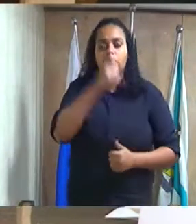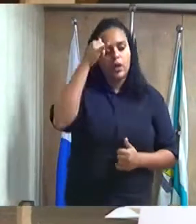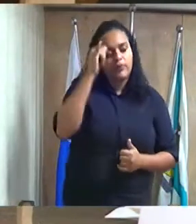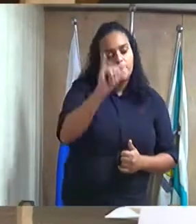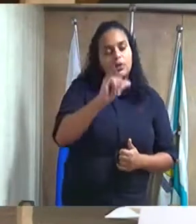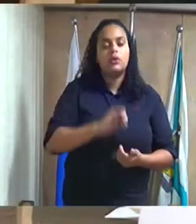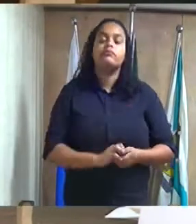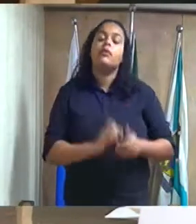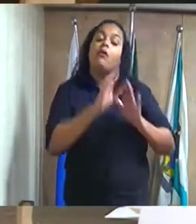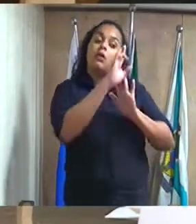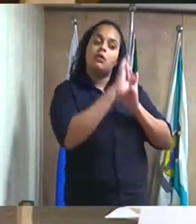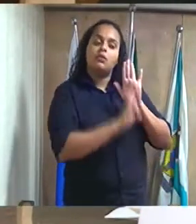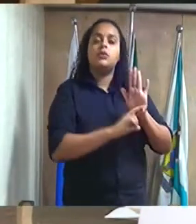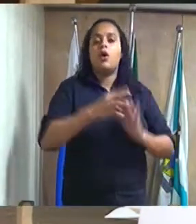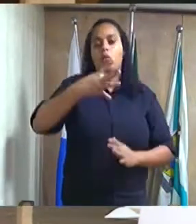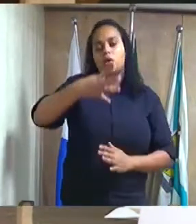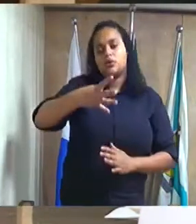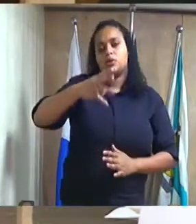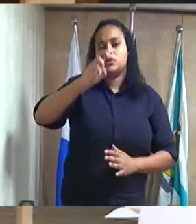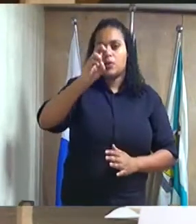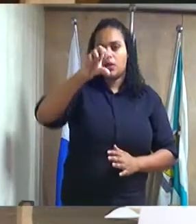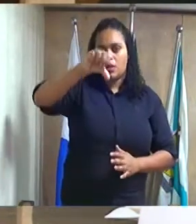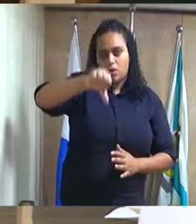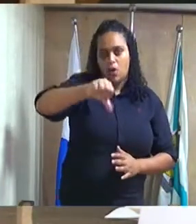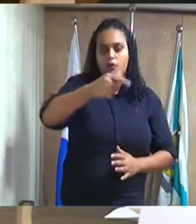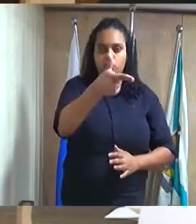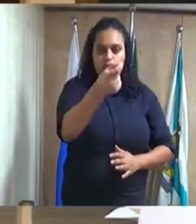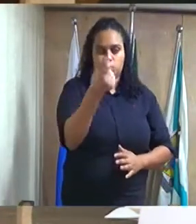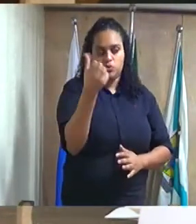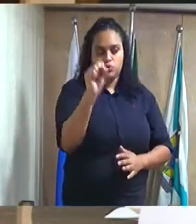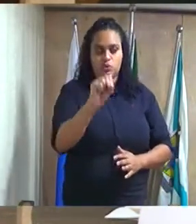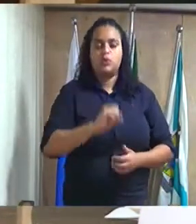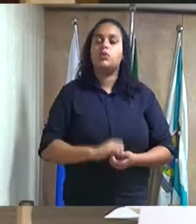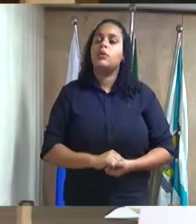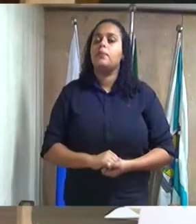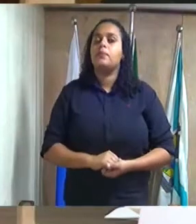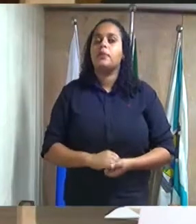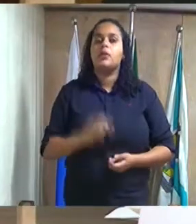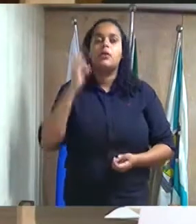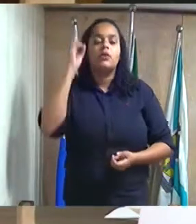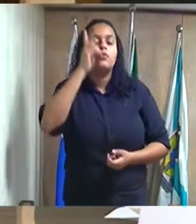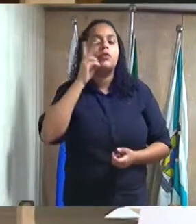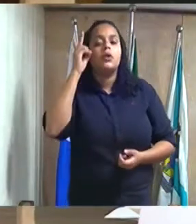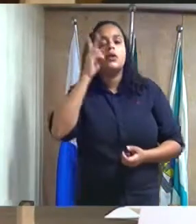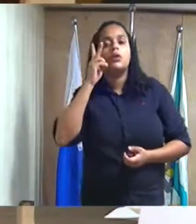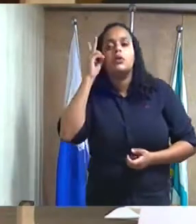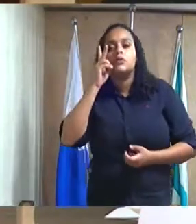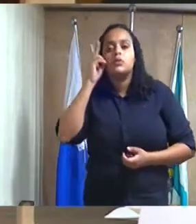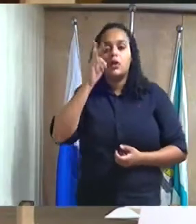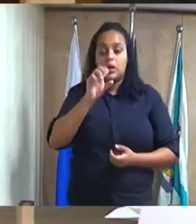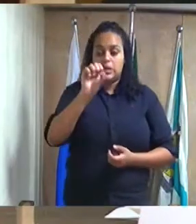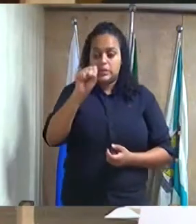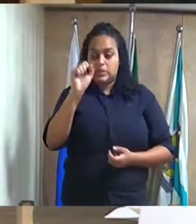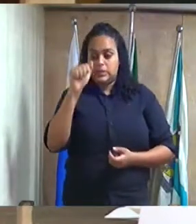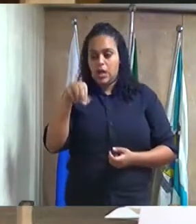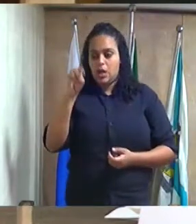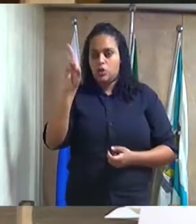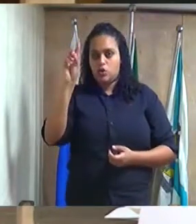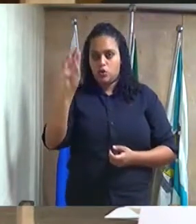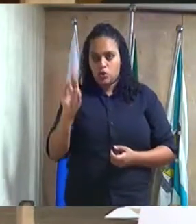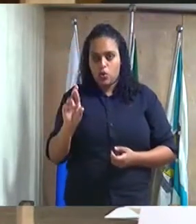Requerimento número 459-2018 do excelentíssimo senhor vereador Sandro Lelis